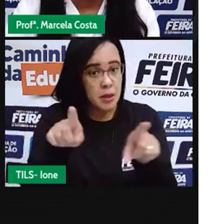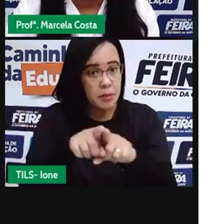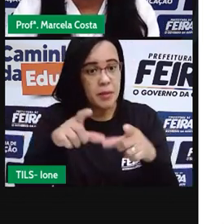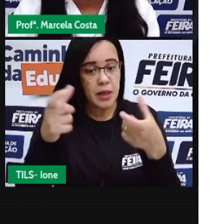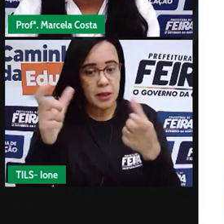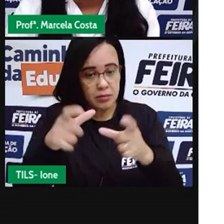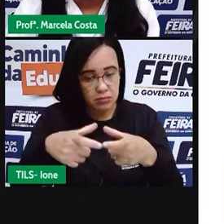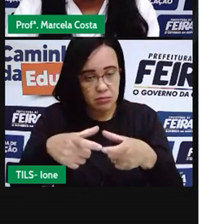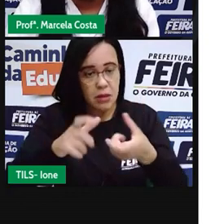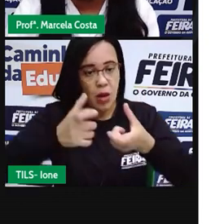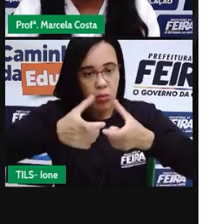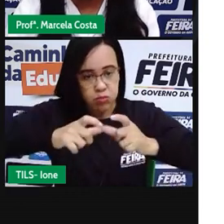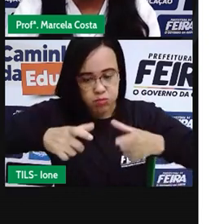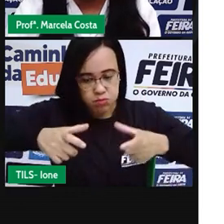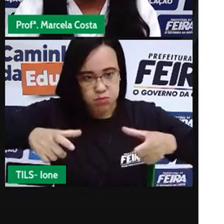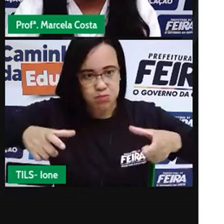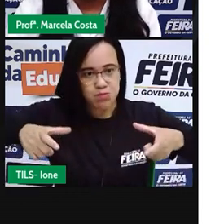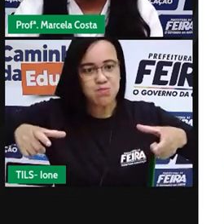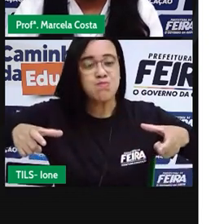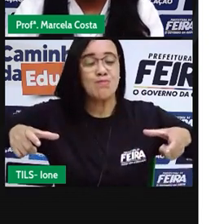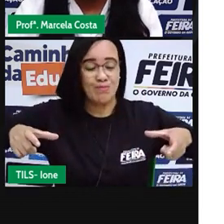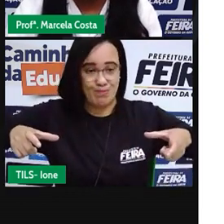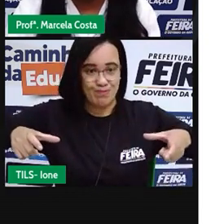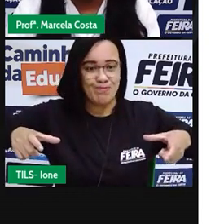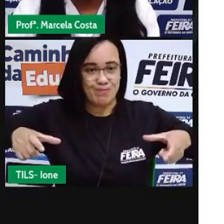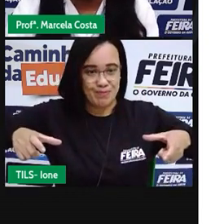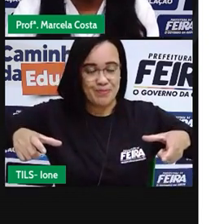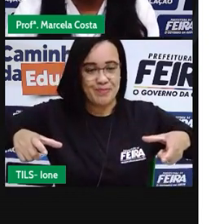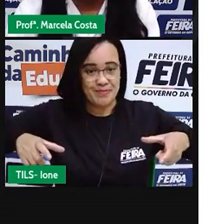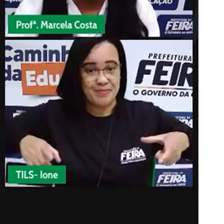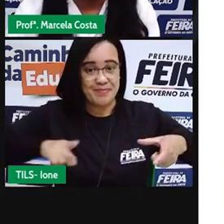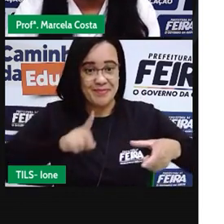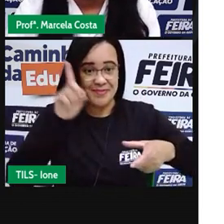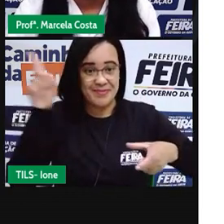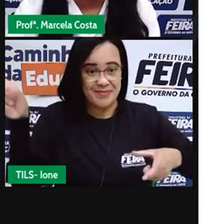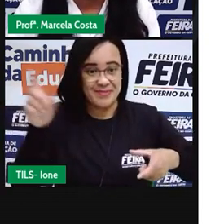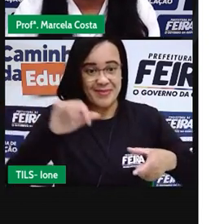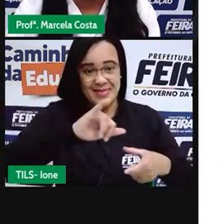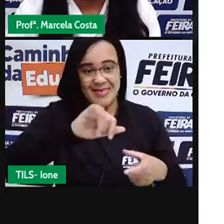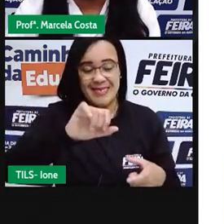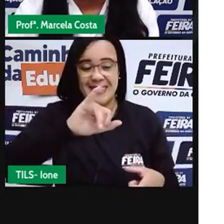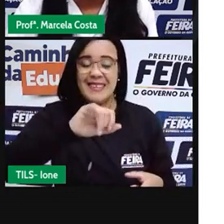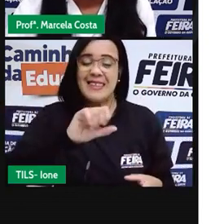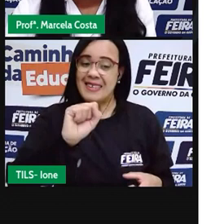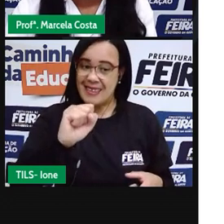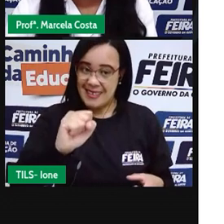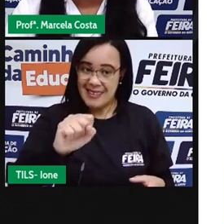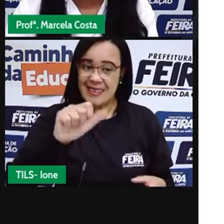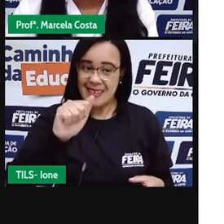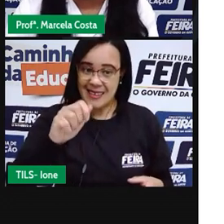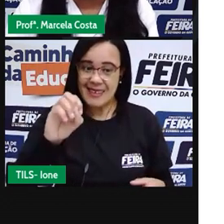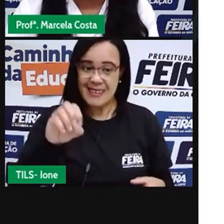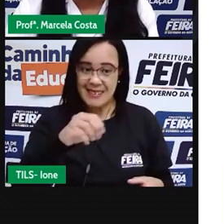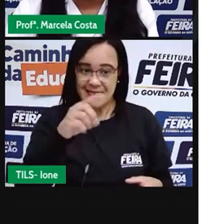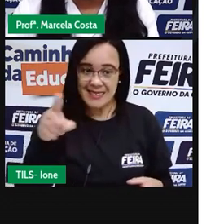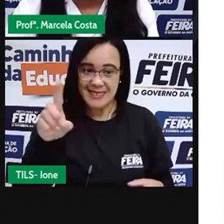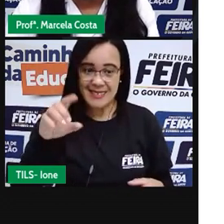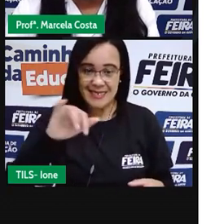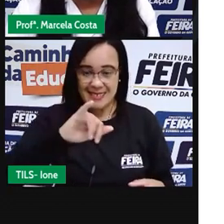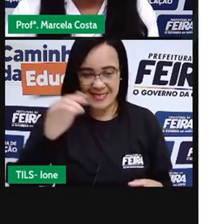fica localizada lá no distrito, você que mora no distrito de São José, de